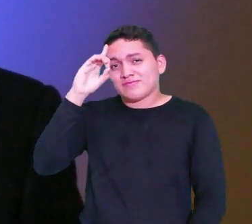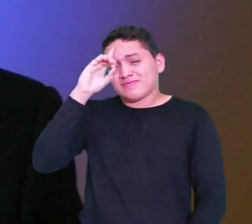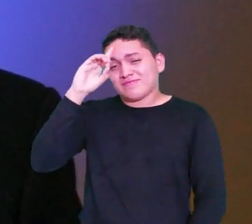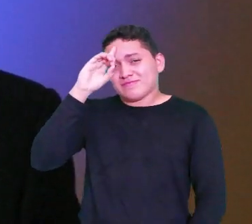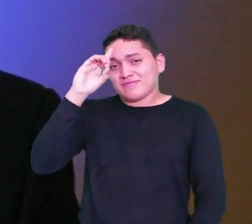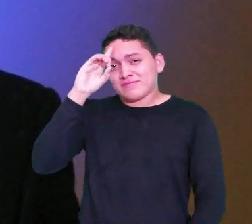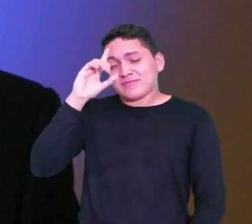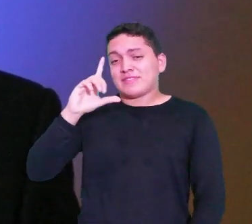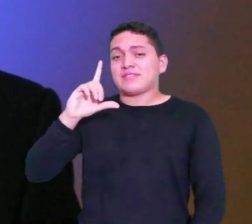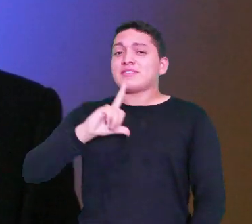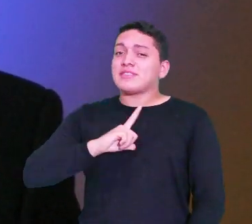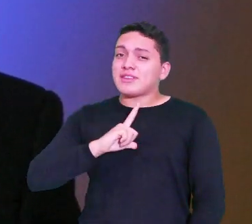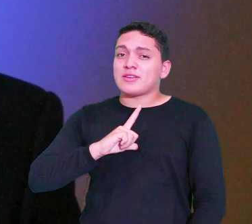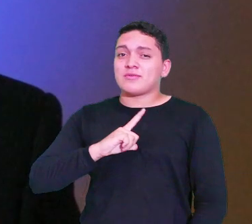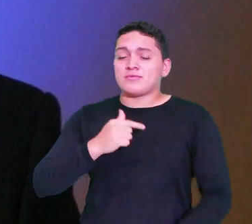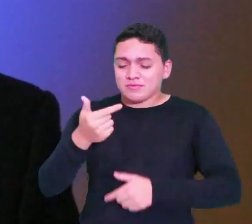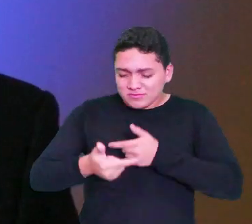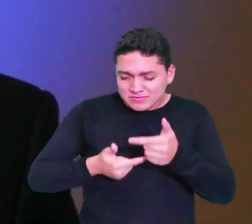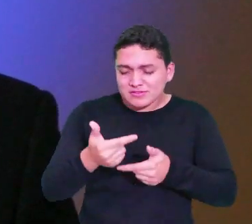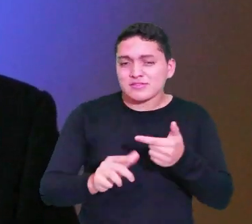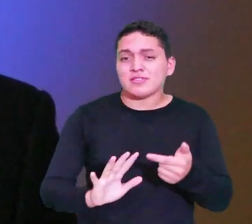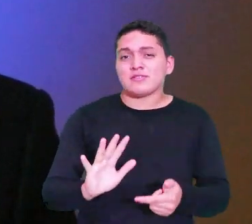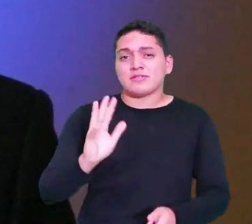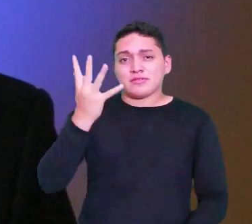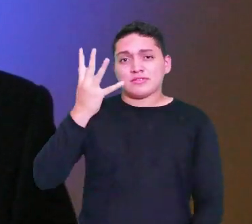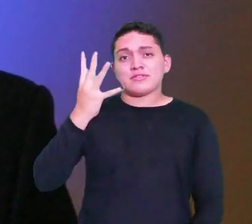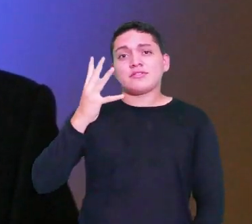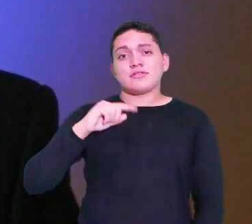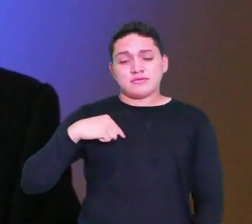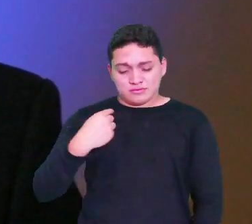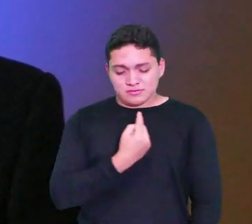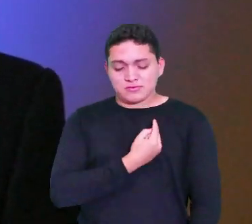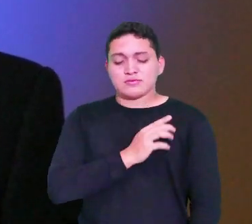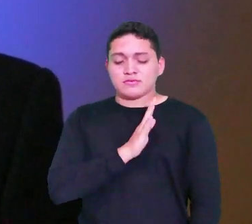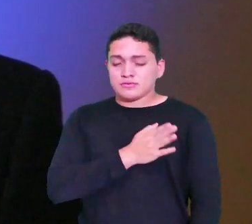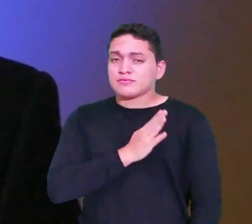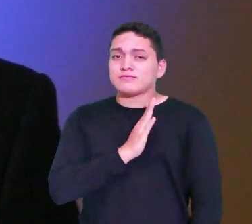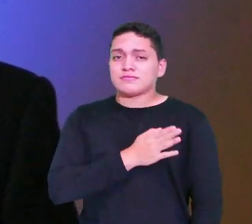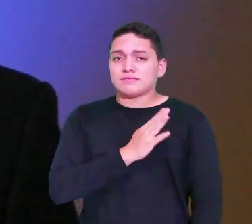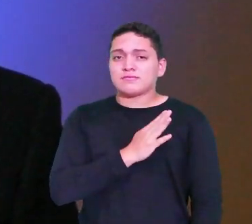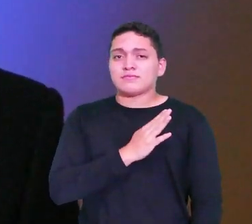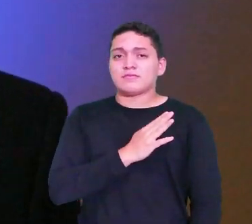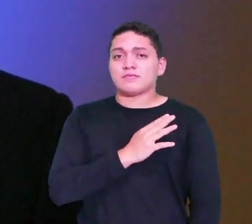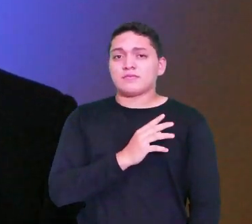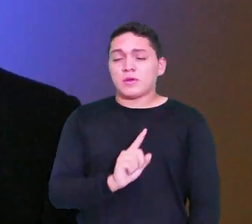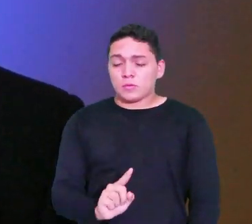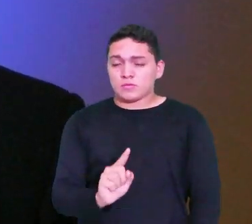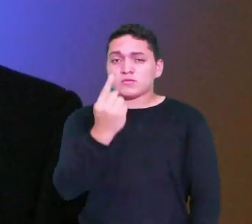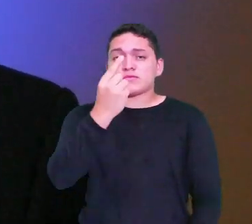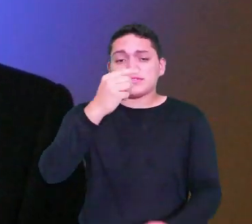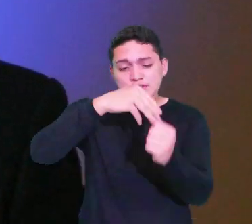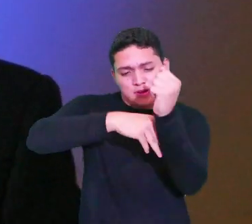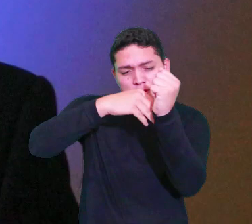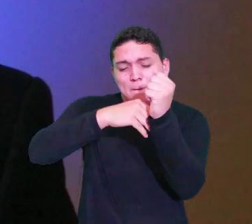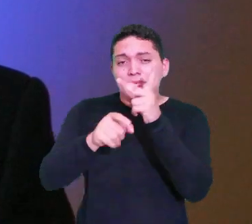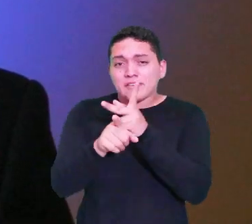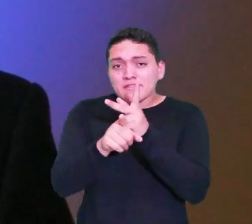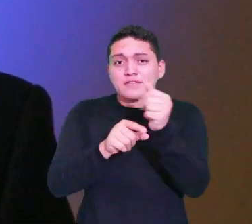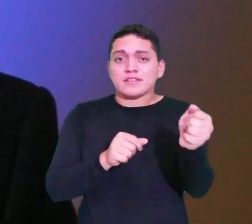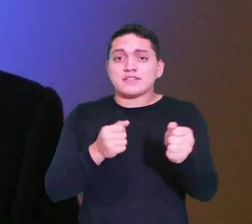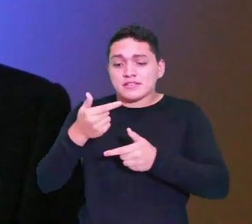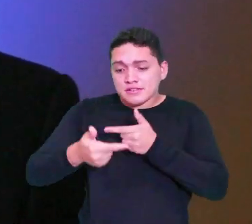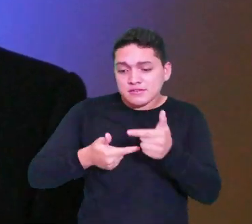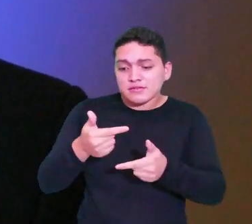há uma luta acontecendo no ringue do nosso coração. E um dos segredos para vencer essa luta